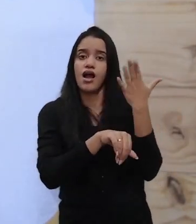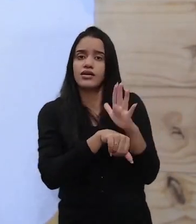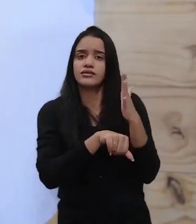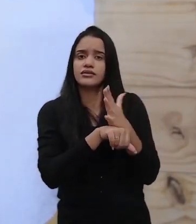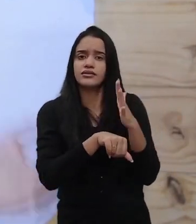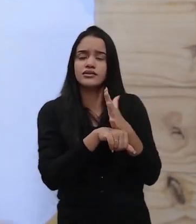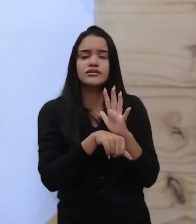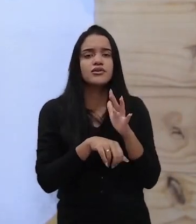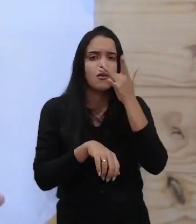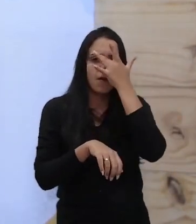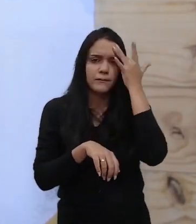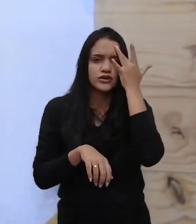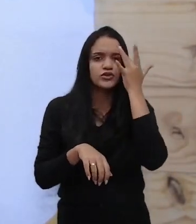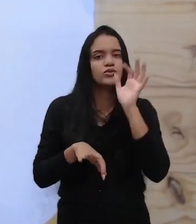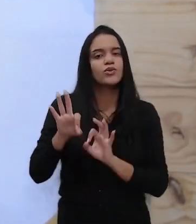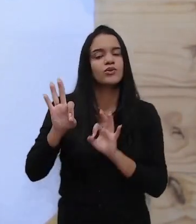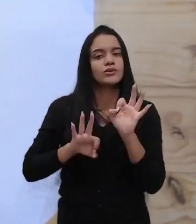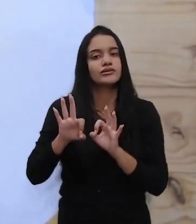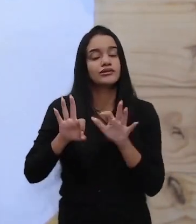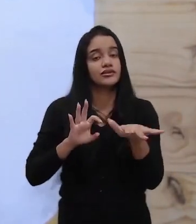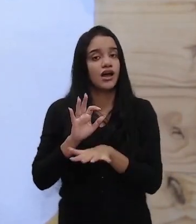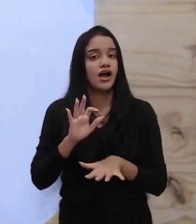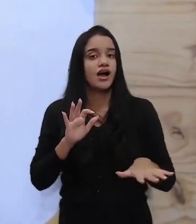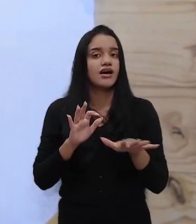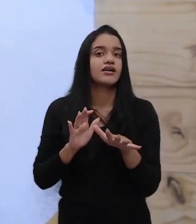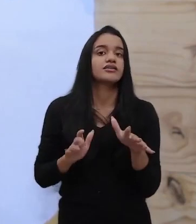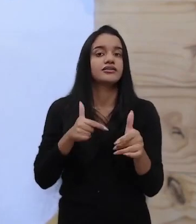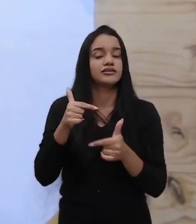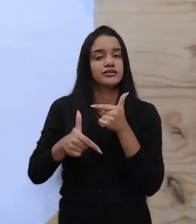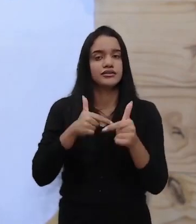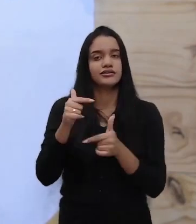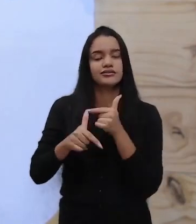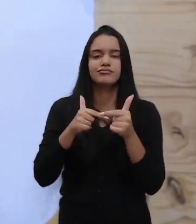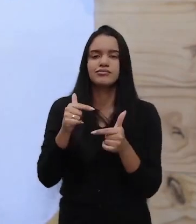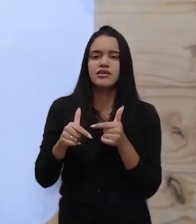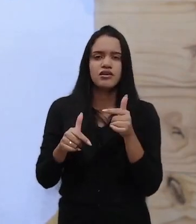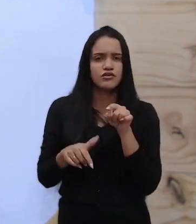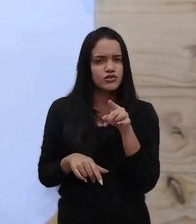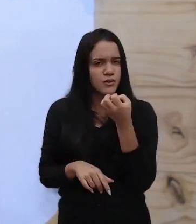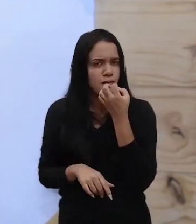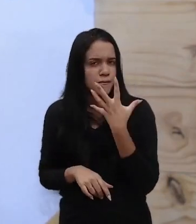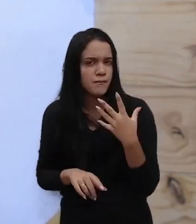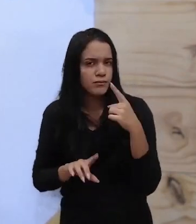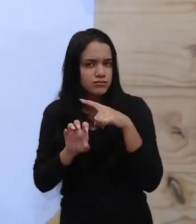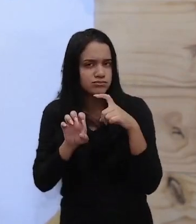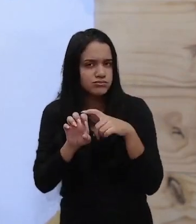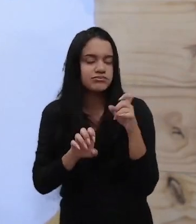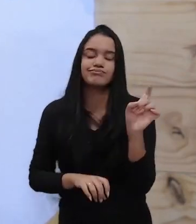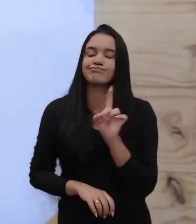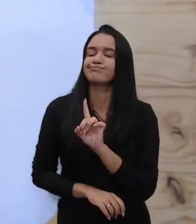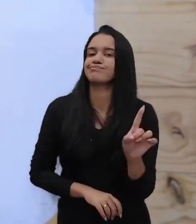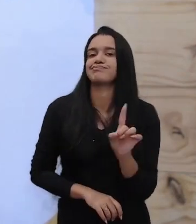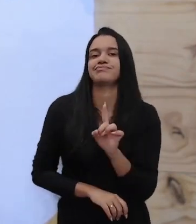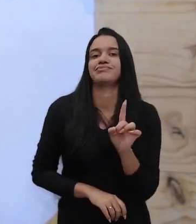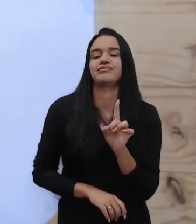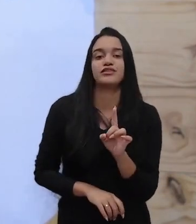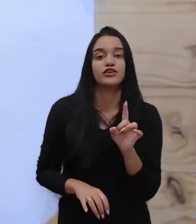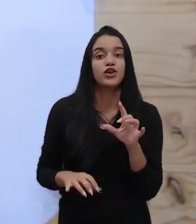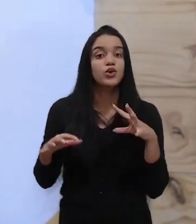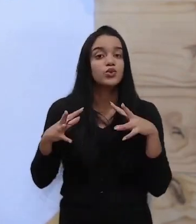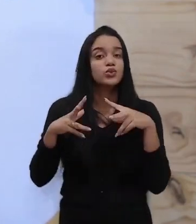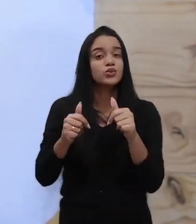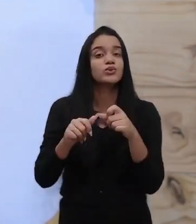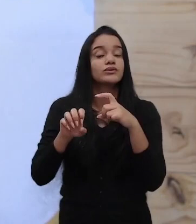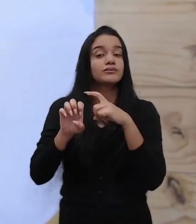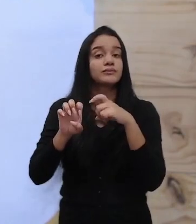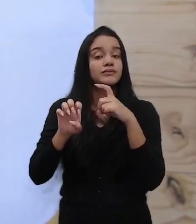ser uma pessoa organizada dentro do ambiente de trabalho, dificilmente você será um bom empreendedor. Afinal de contas, todo empreendedor